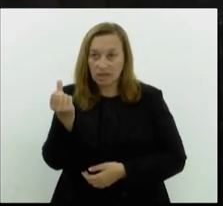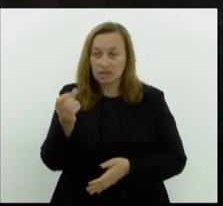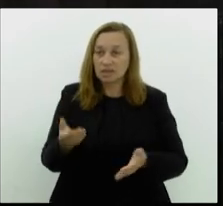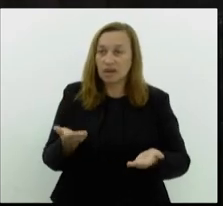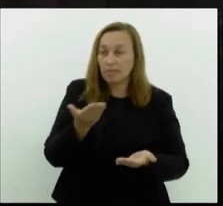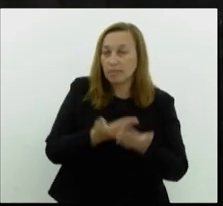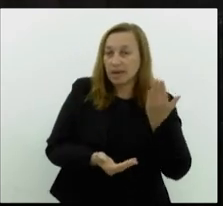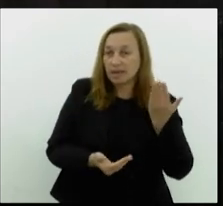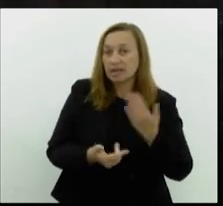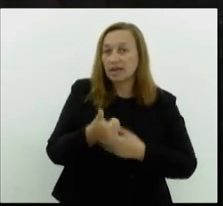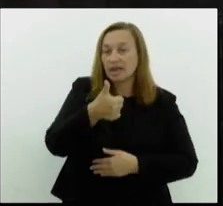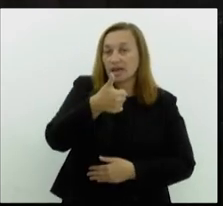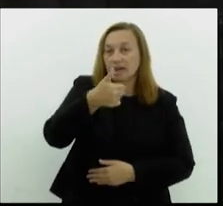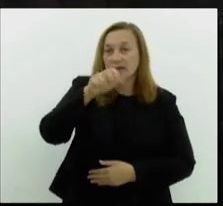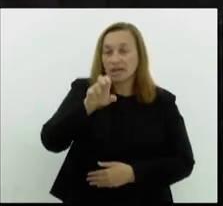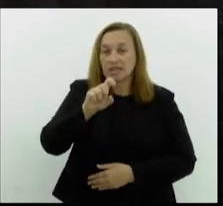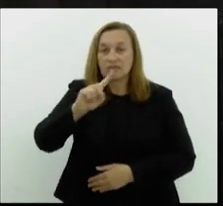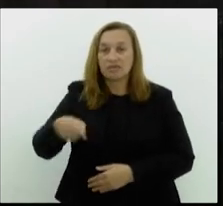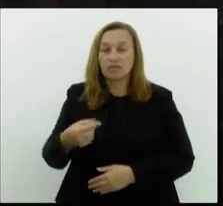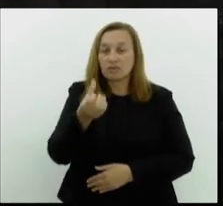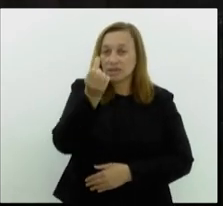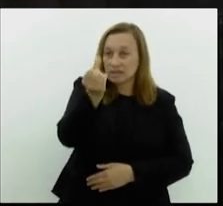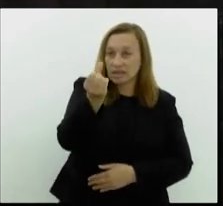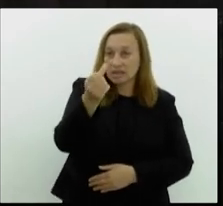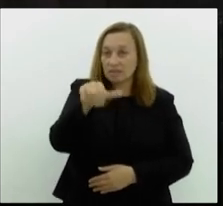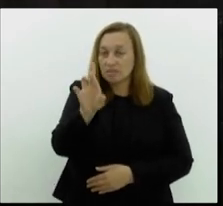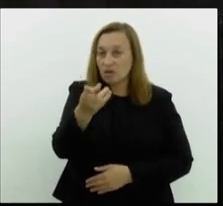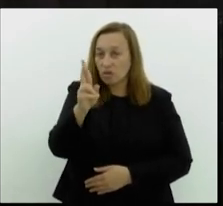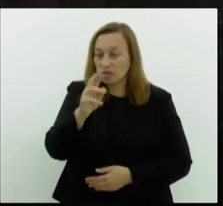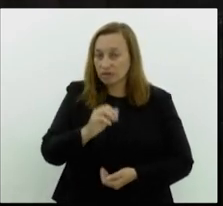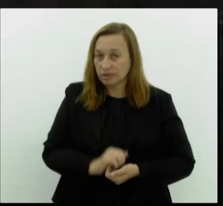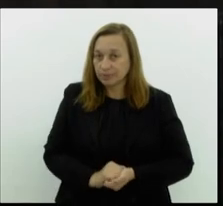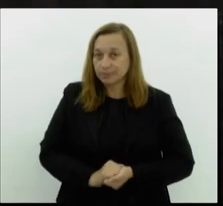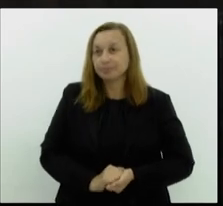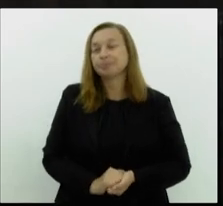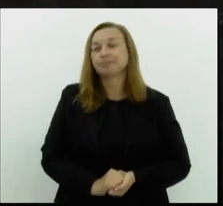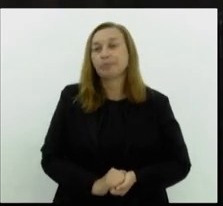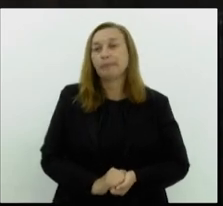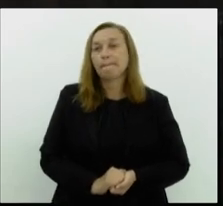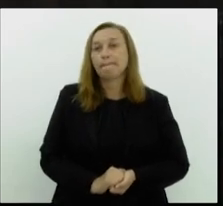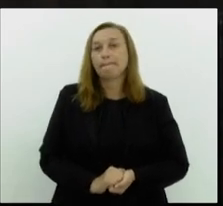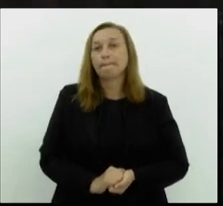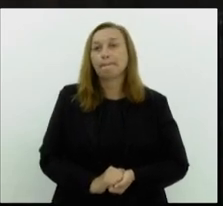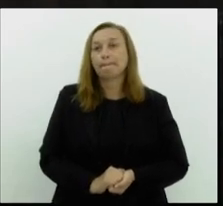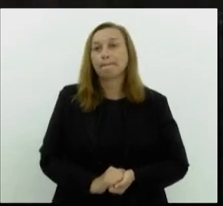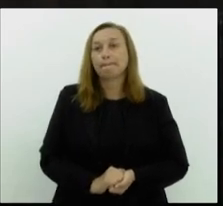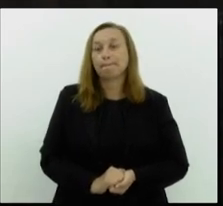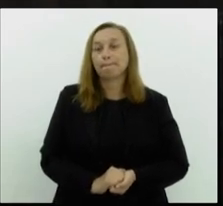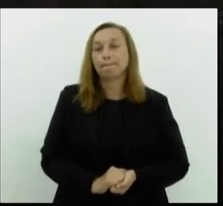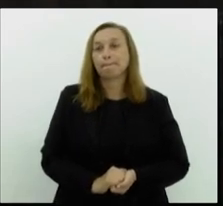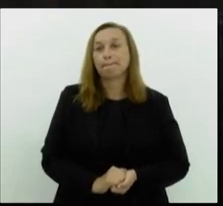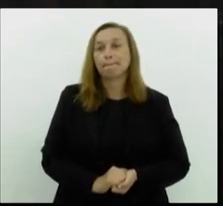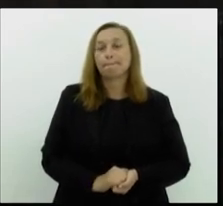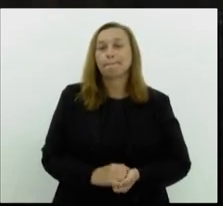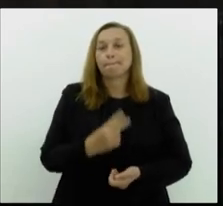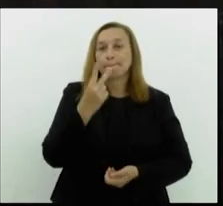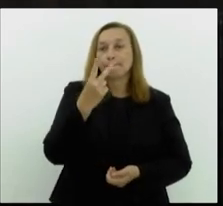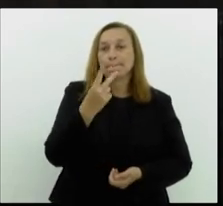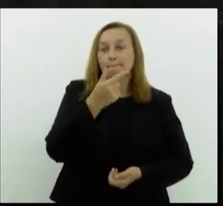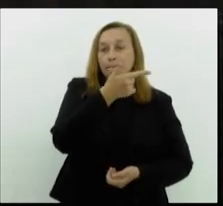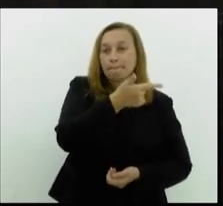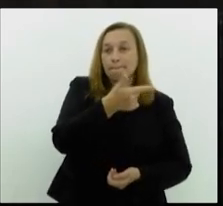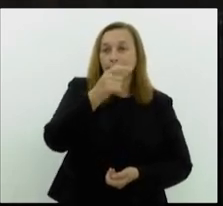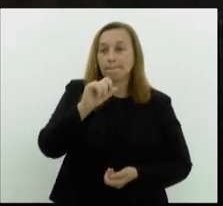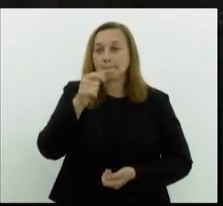15,6 bilhões de reais. E, em 2027,